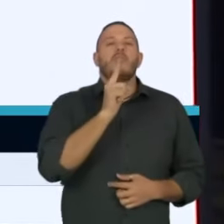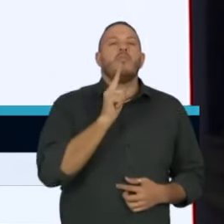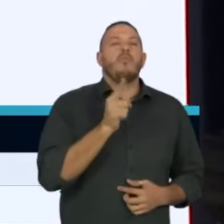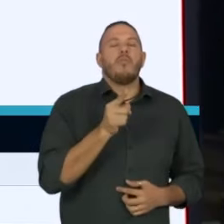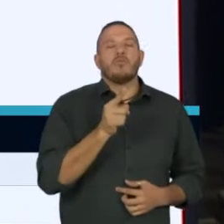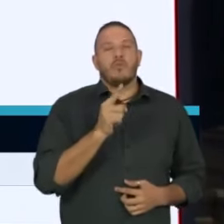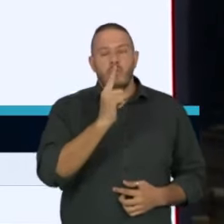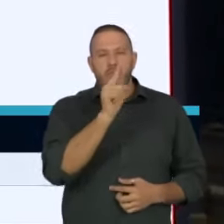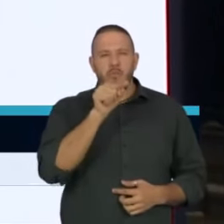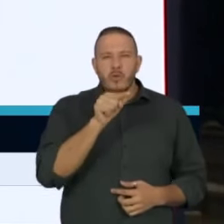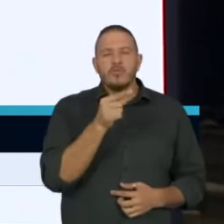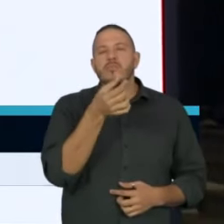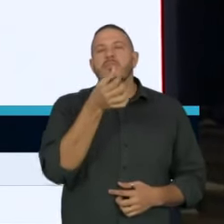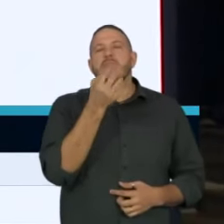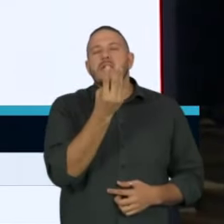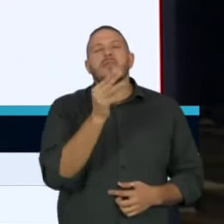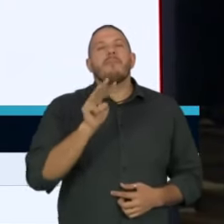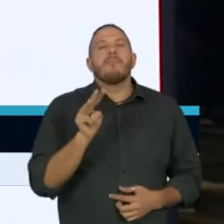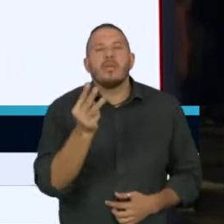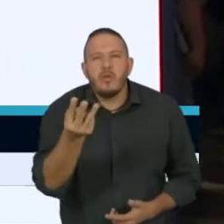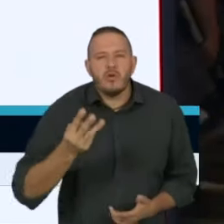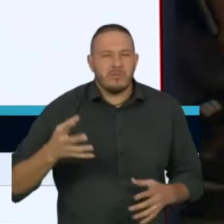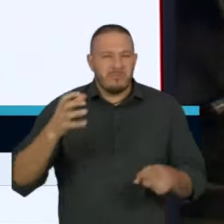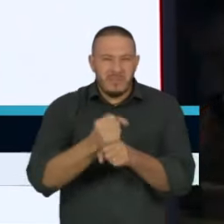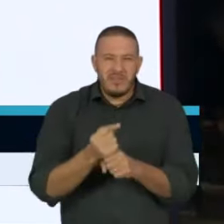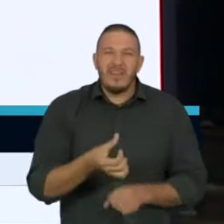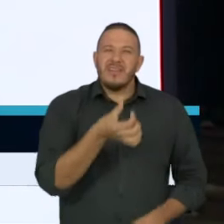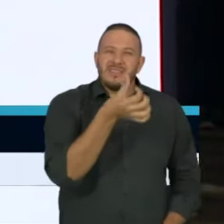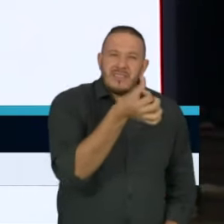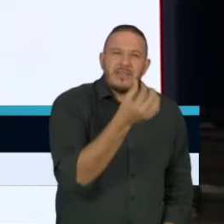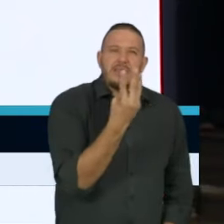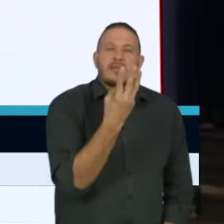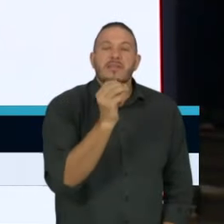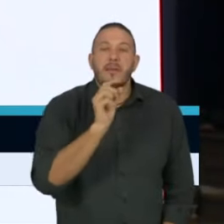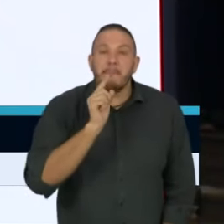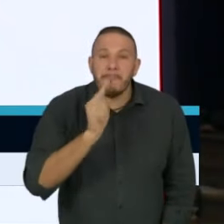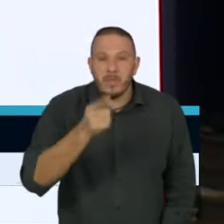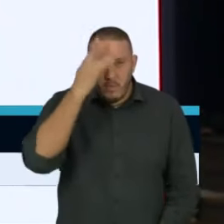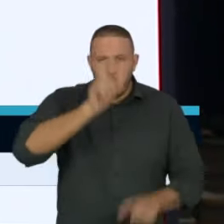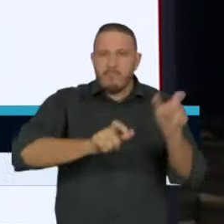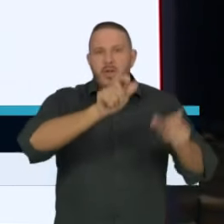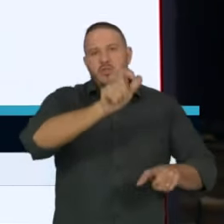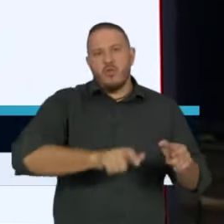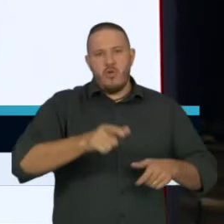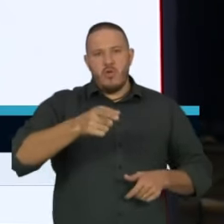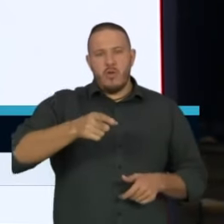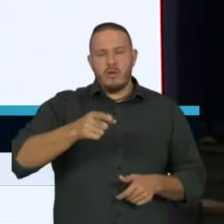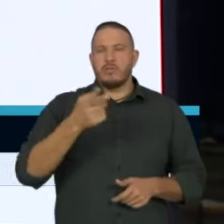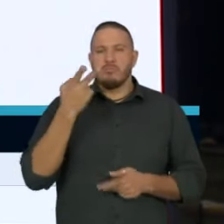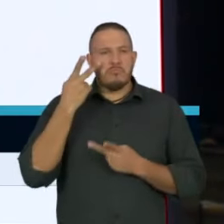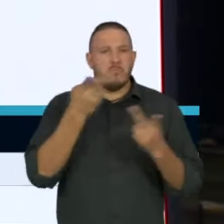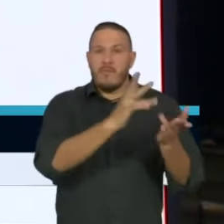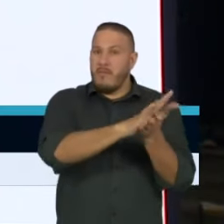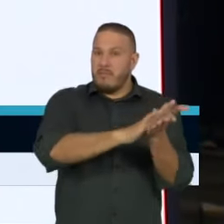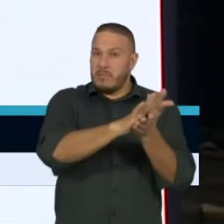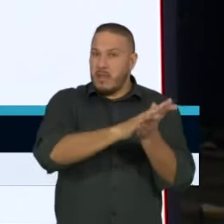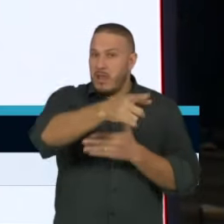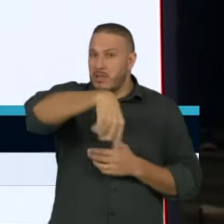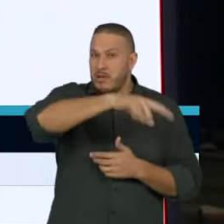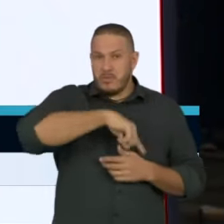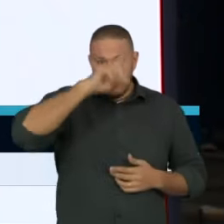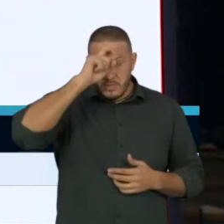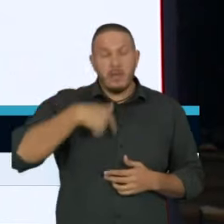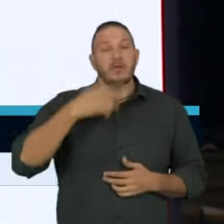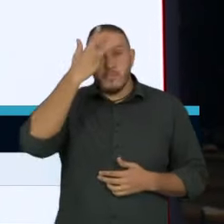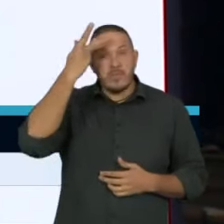670 mil. 630 mil pessoas não procurarão os nossos hospitais. Número de pessoas em